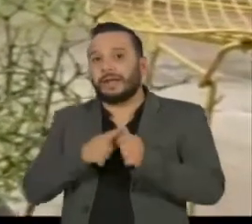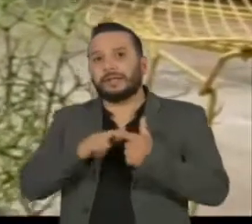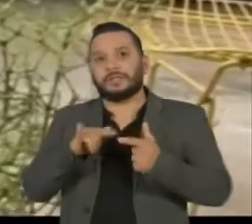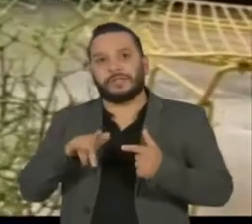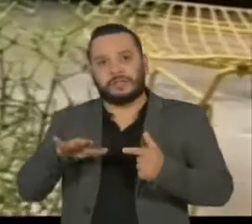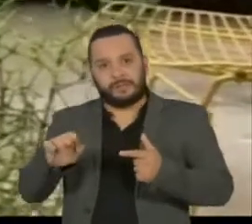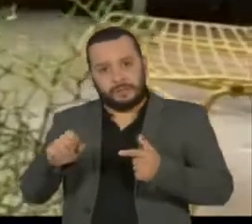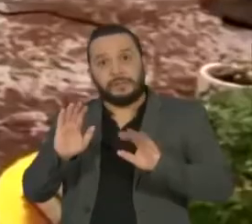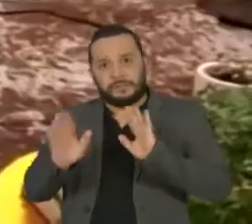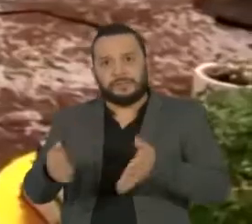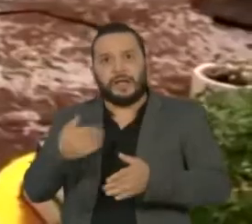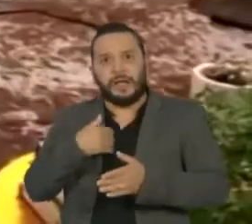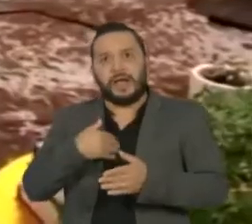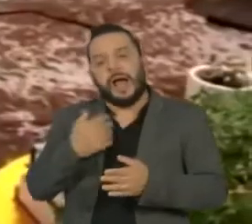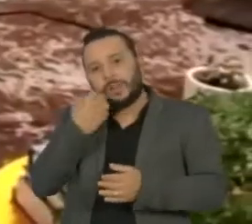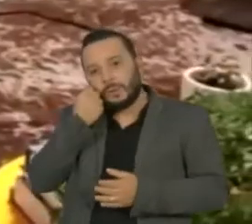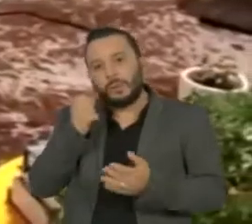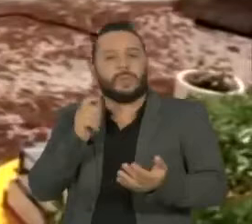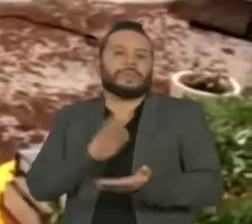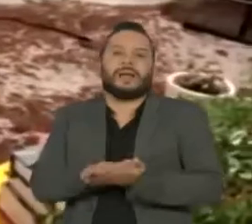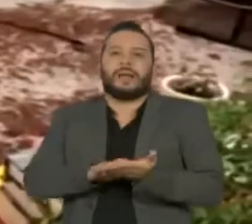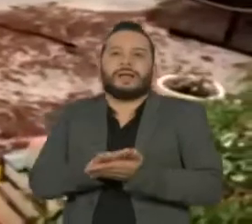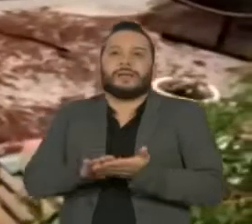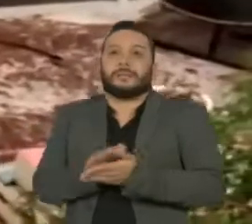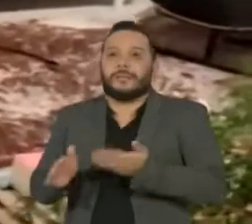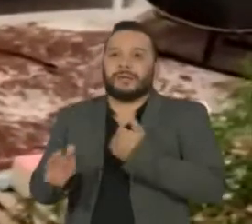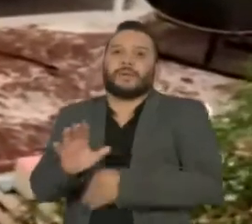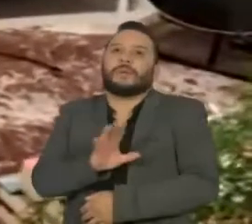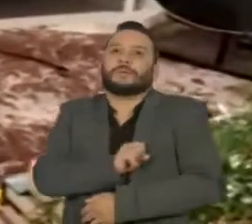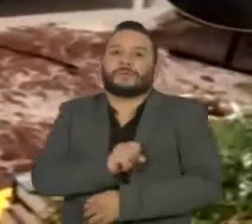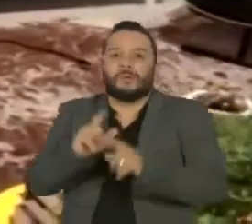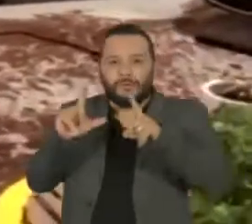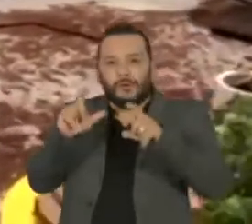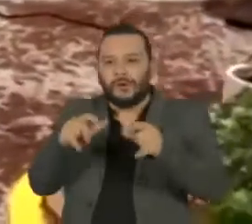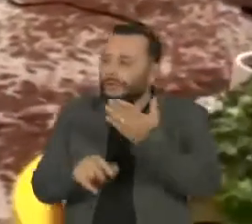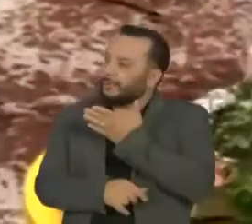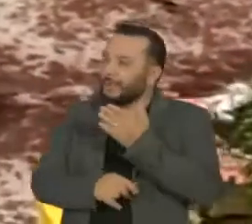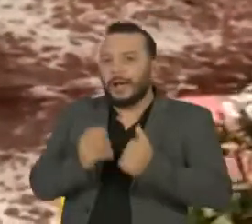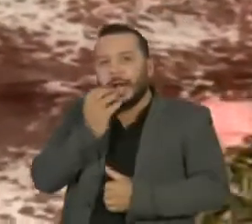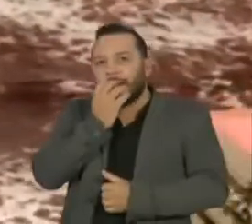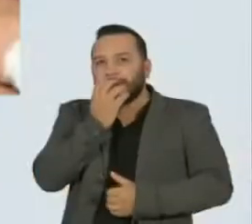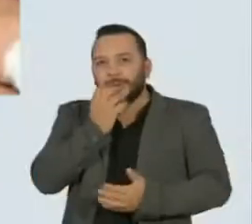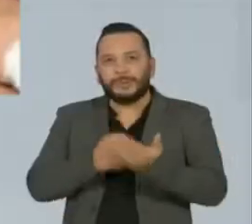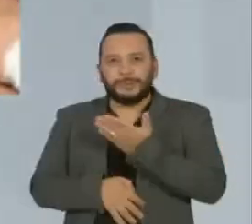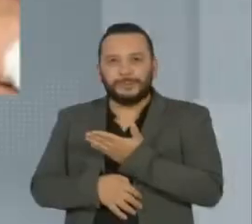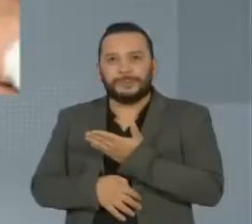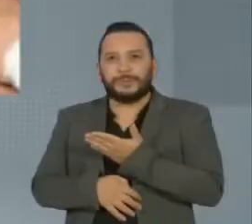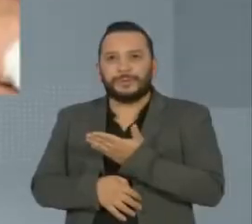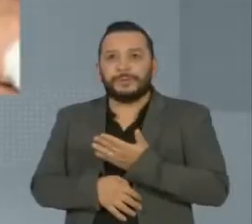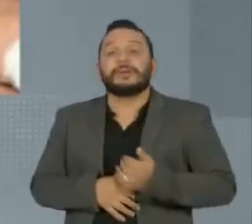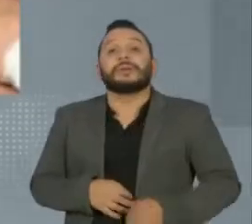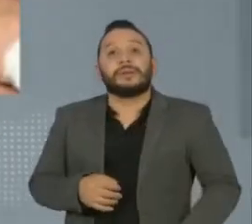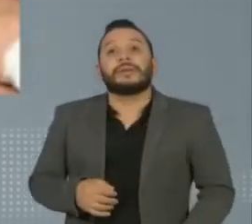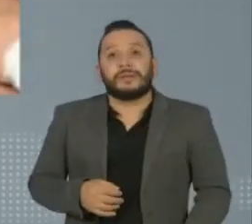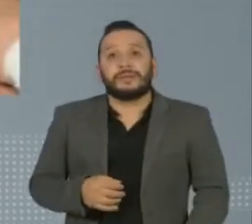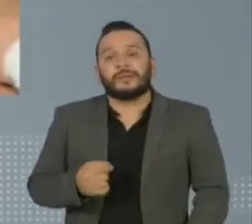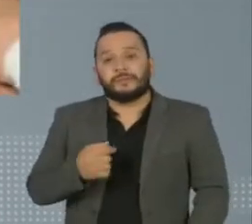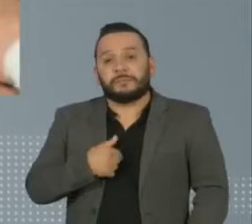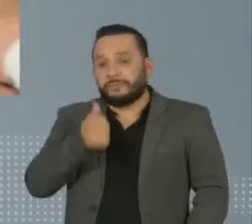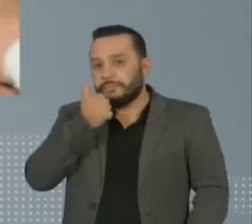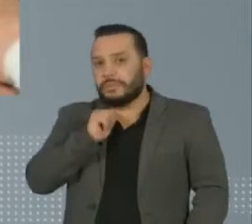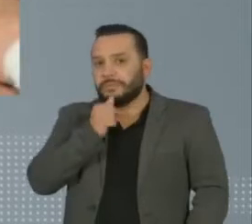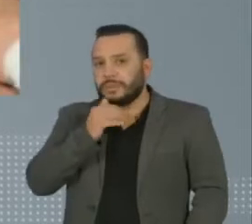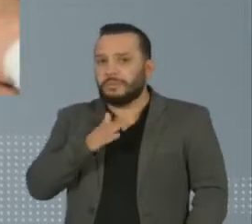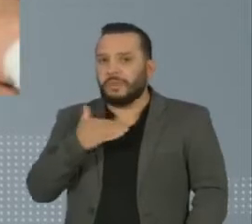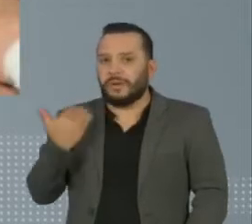planejavam adotar. Mas se apaixonaram pela foto de tufão que veio em boa hora. Eu acabei de perder minha mãe, eu